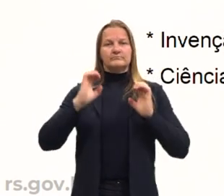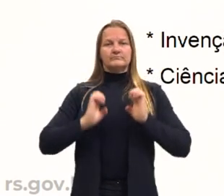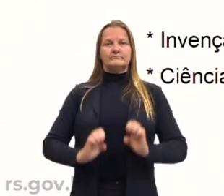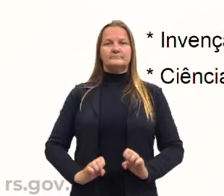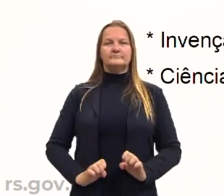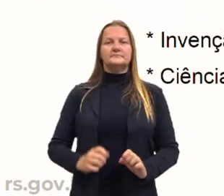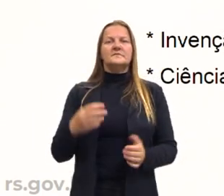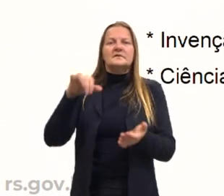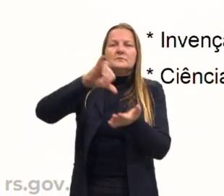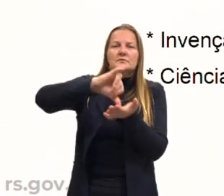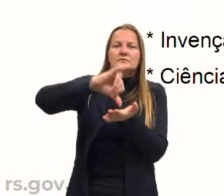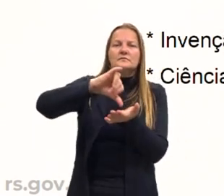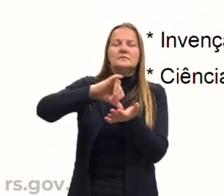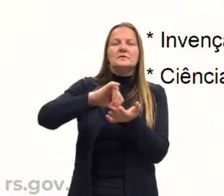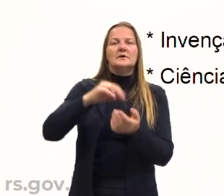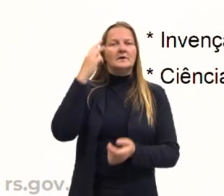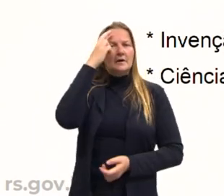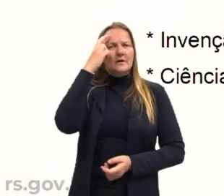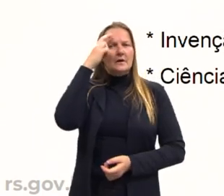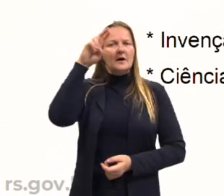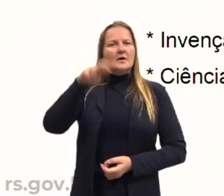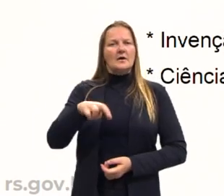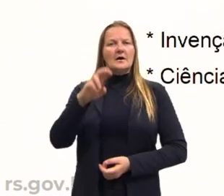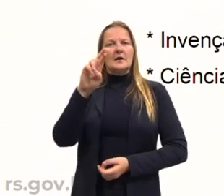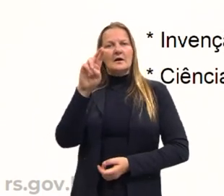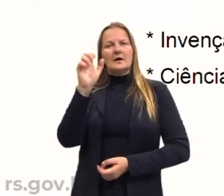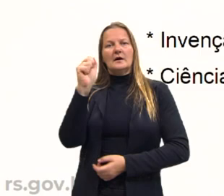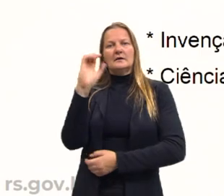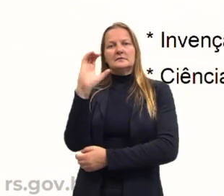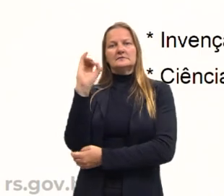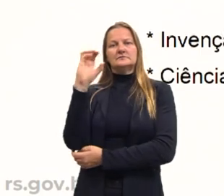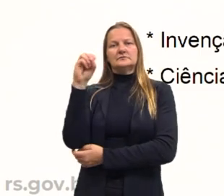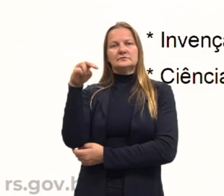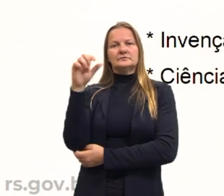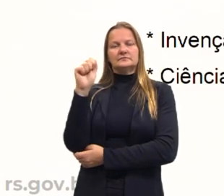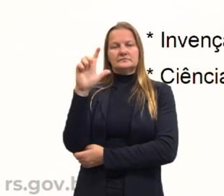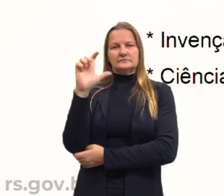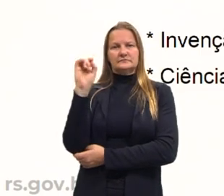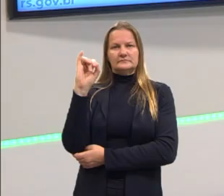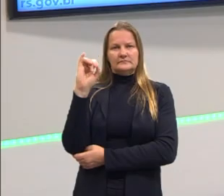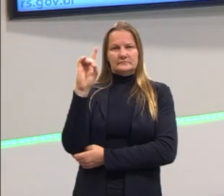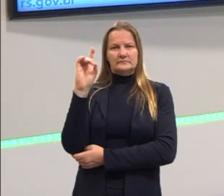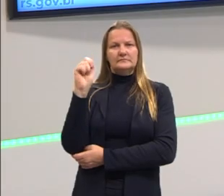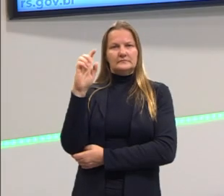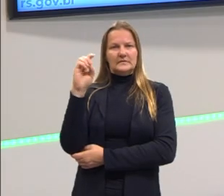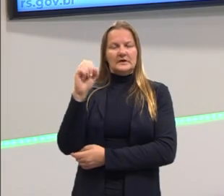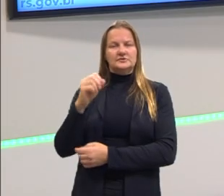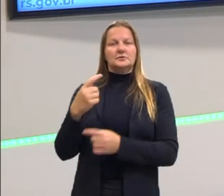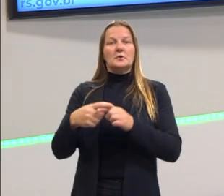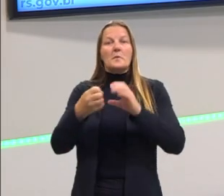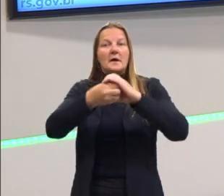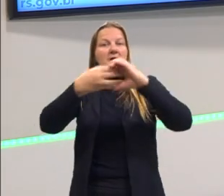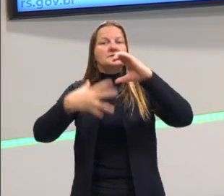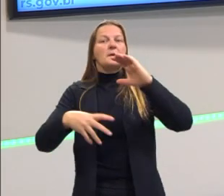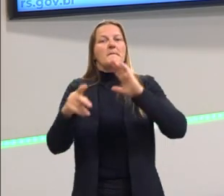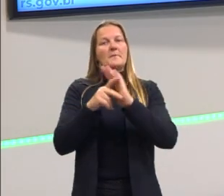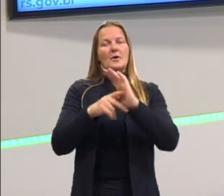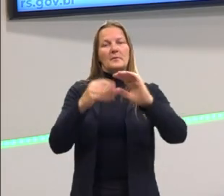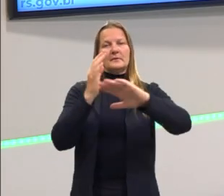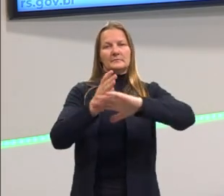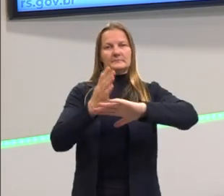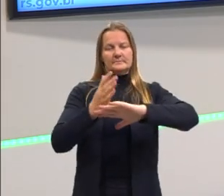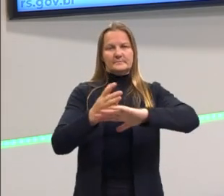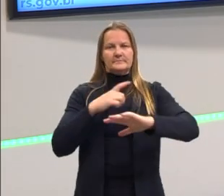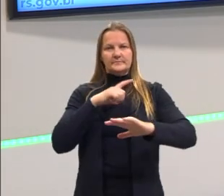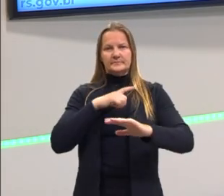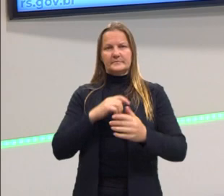está muito centrado na questão da racionalidade. E isso, então, vai ser uma característica da modernidade, do período moderno, né, nós já vemos lá